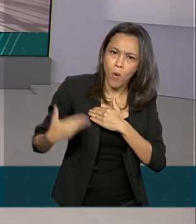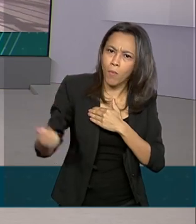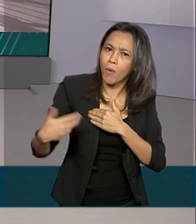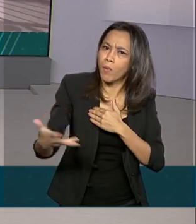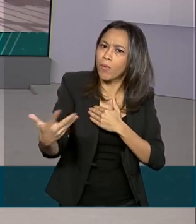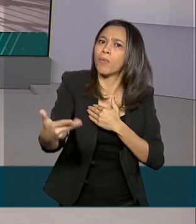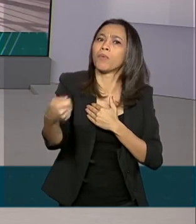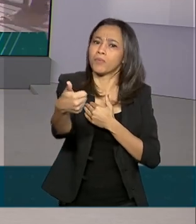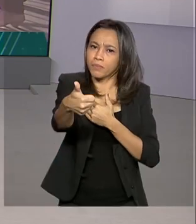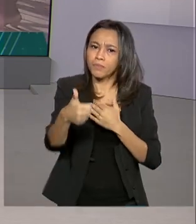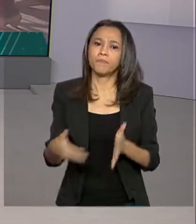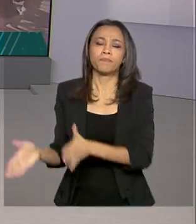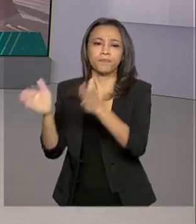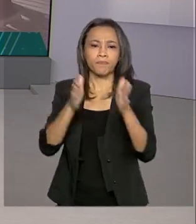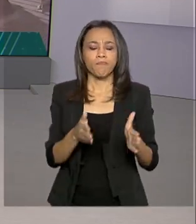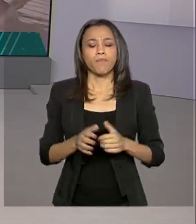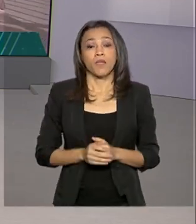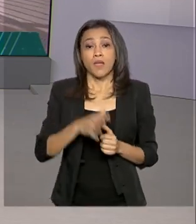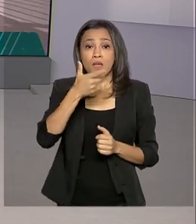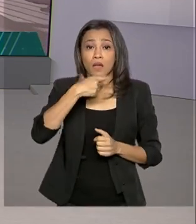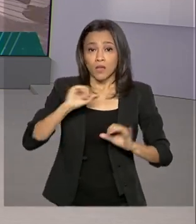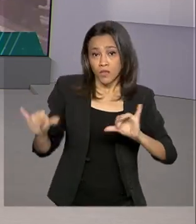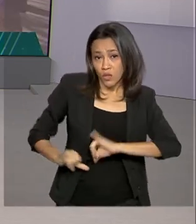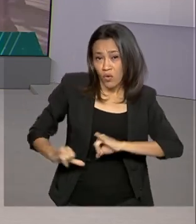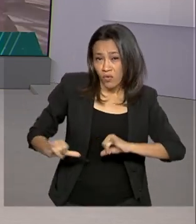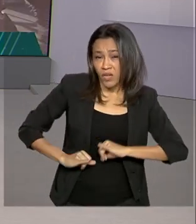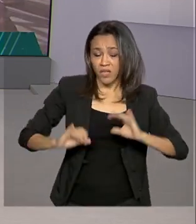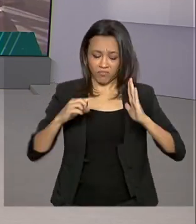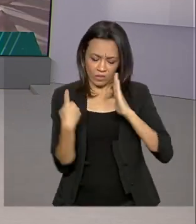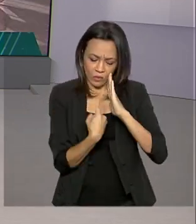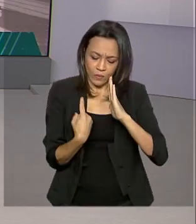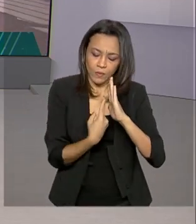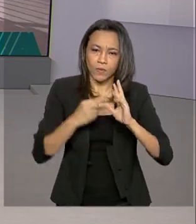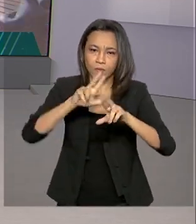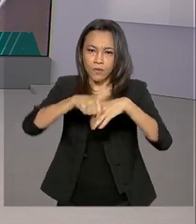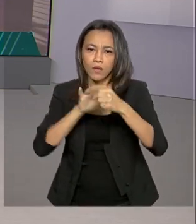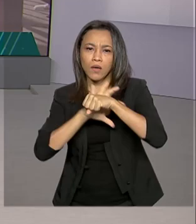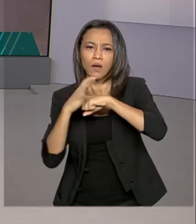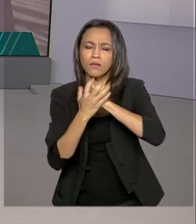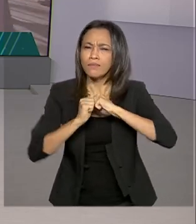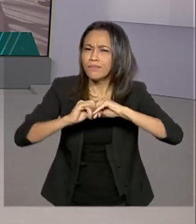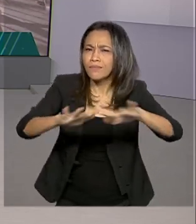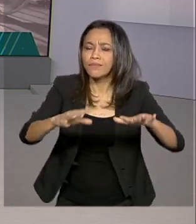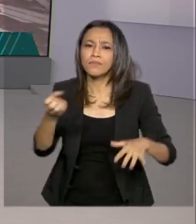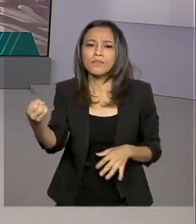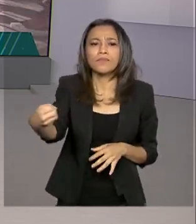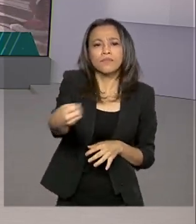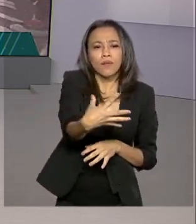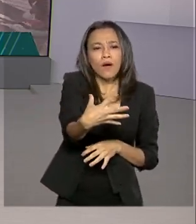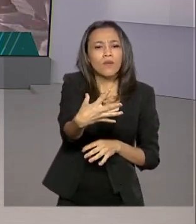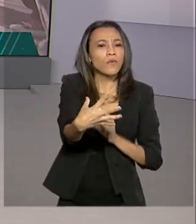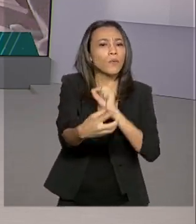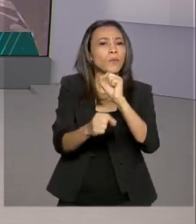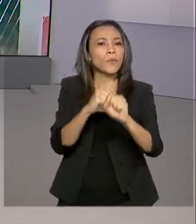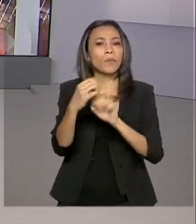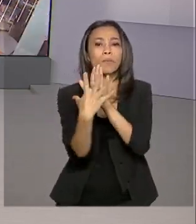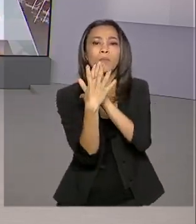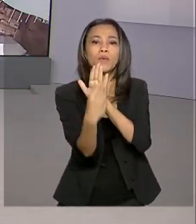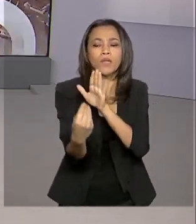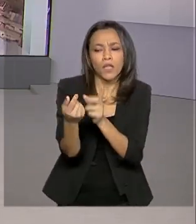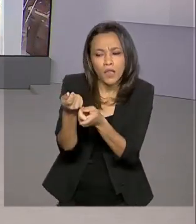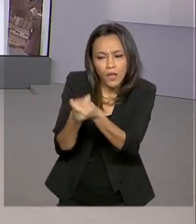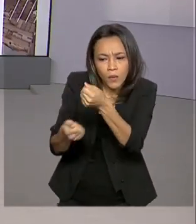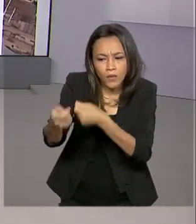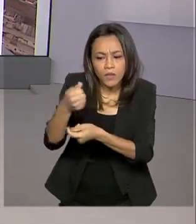E olha, para quem está sofrendo os impactos do isolamento por causa do coronavírus, uma nova modalidade de negociação vai atender